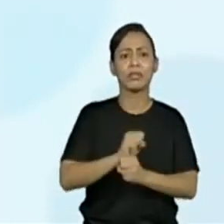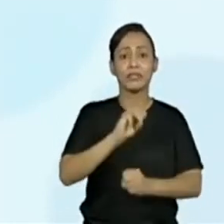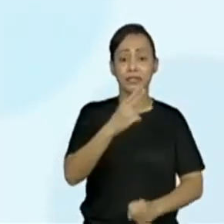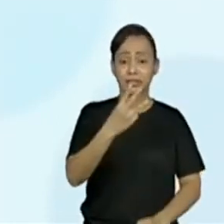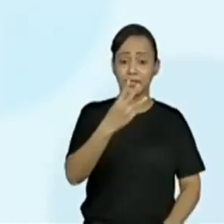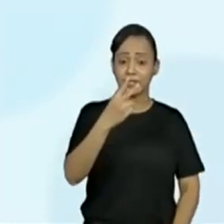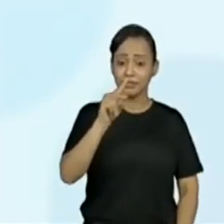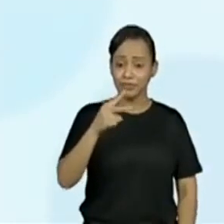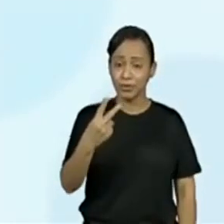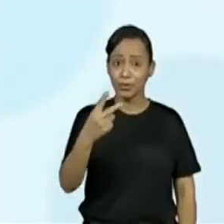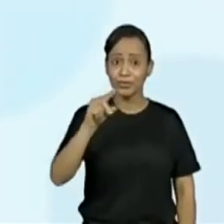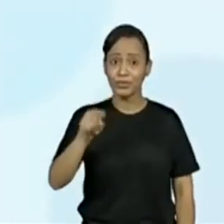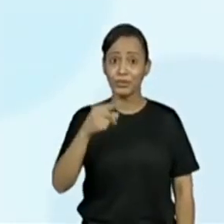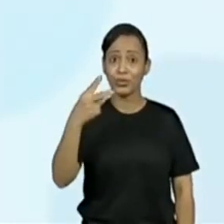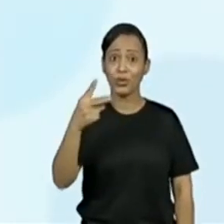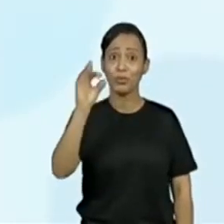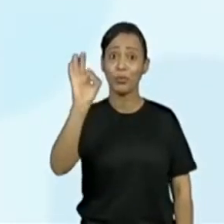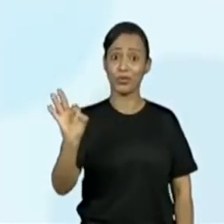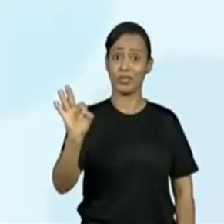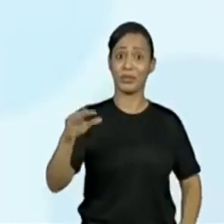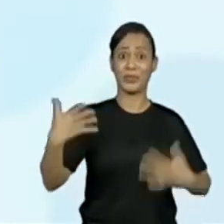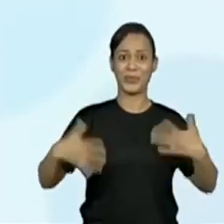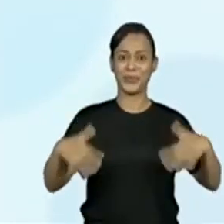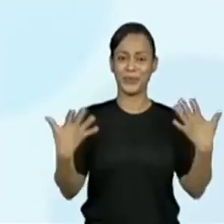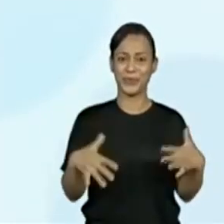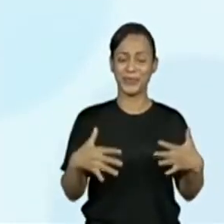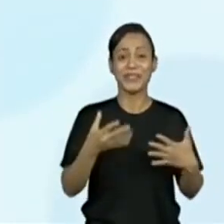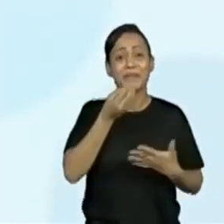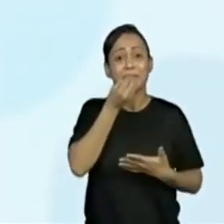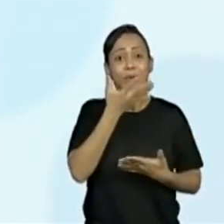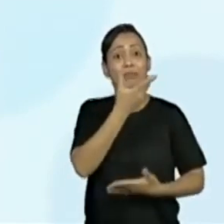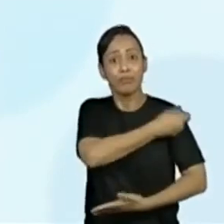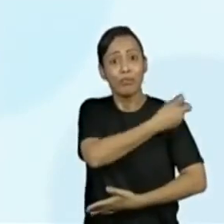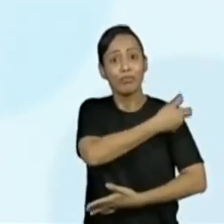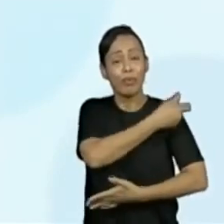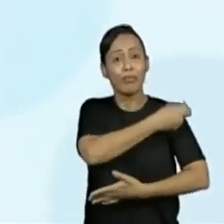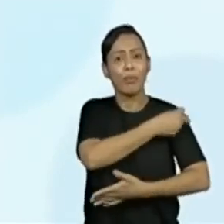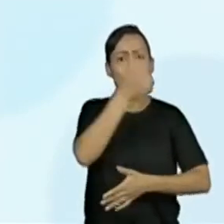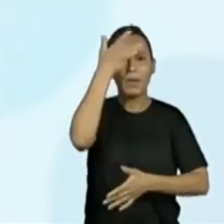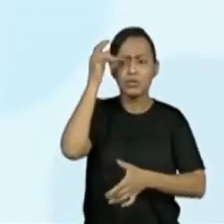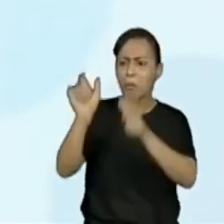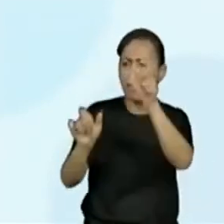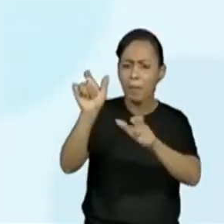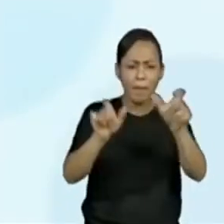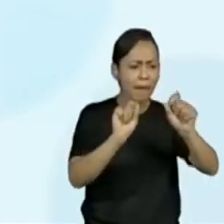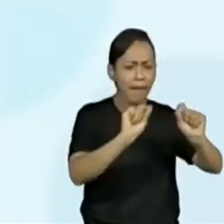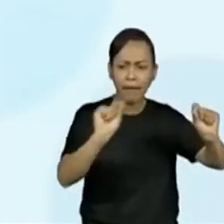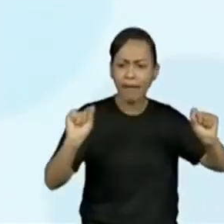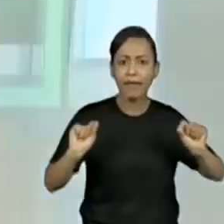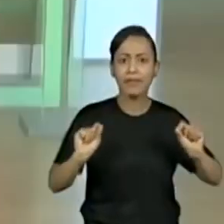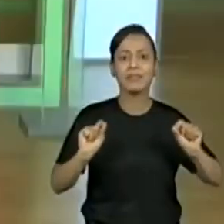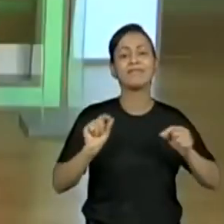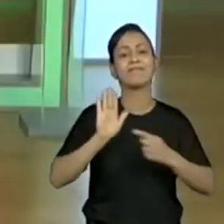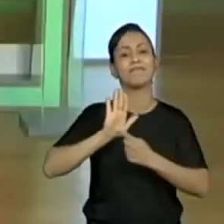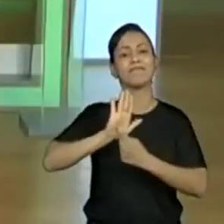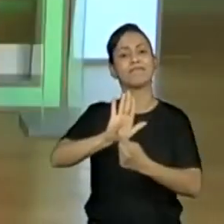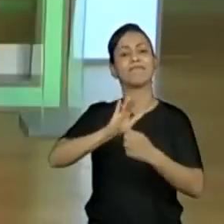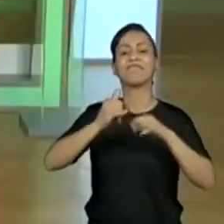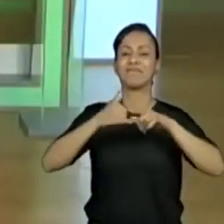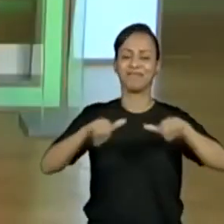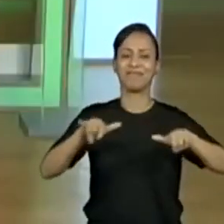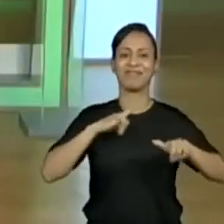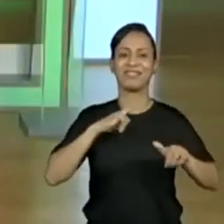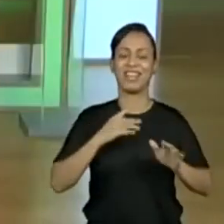está dando mais dados da realidade, quem é o público, está informando aquilo que a gente comentou que aconteceria na nossa notícia.